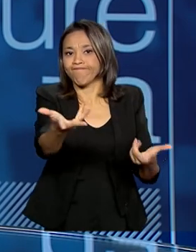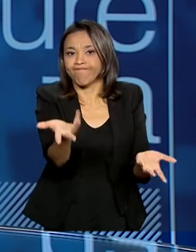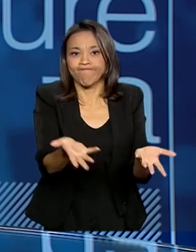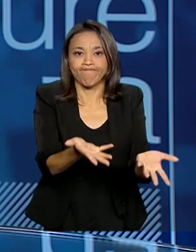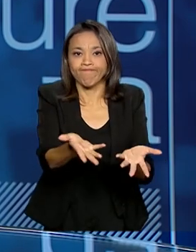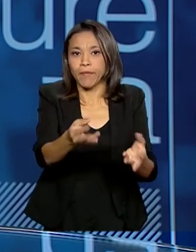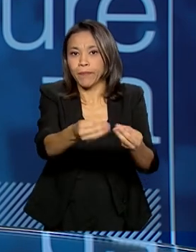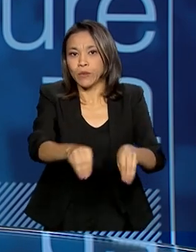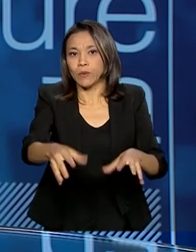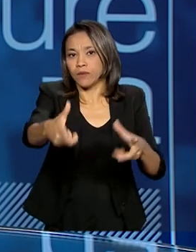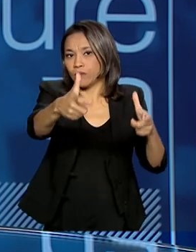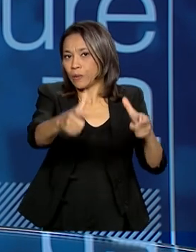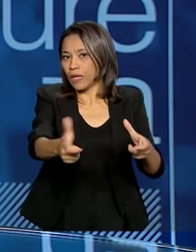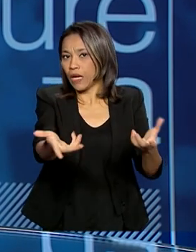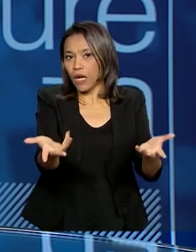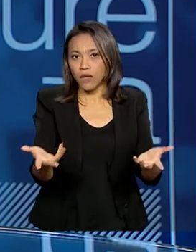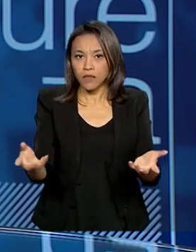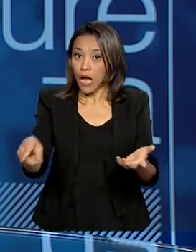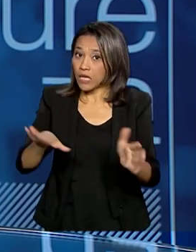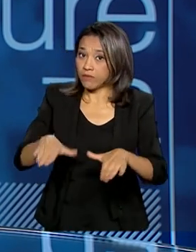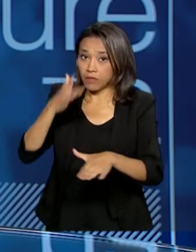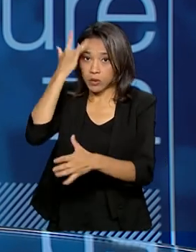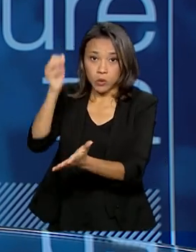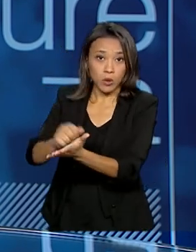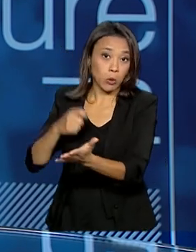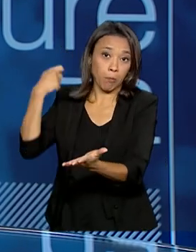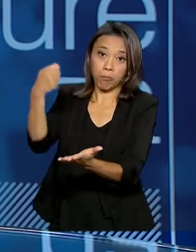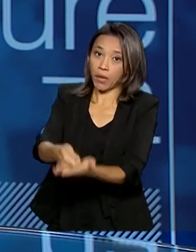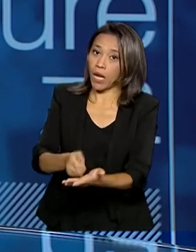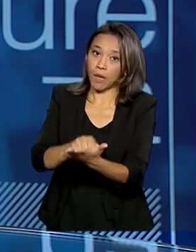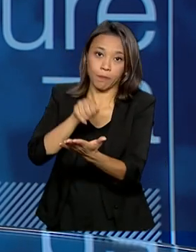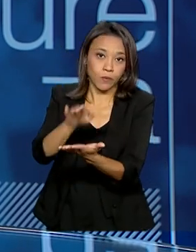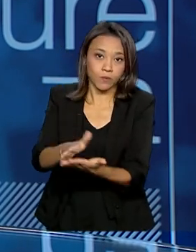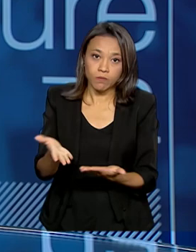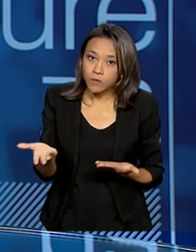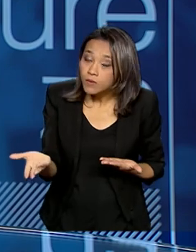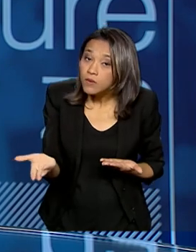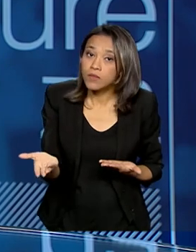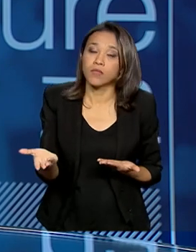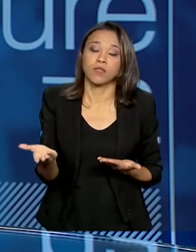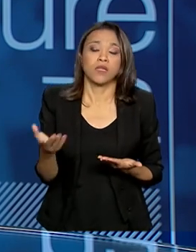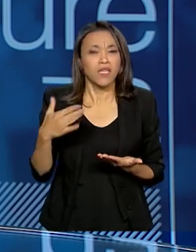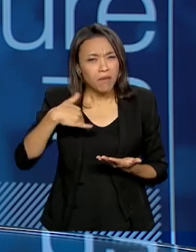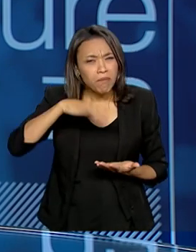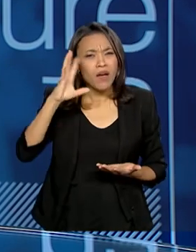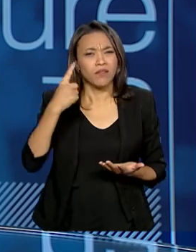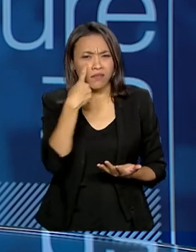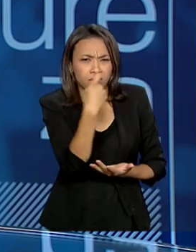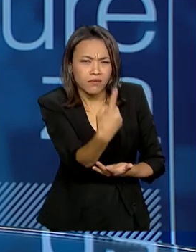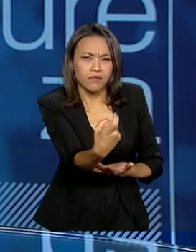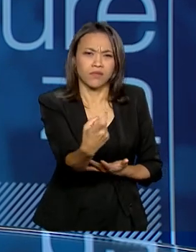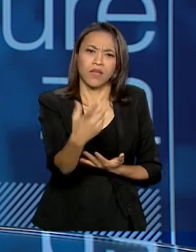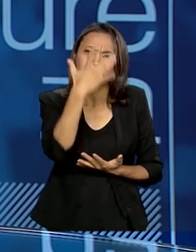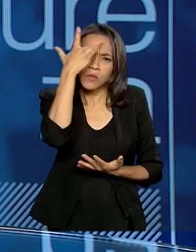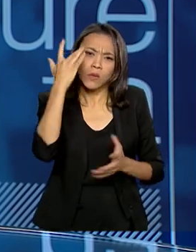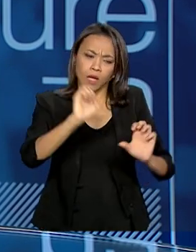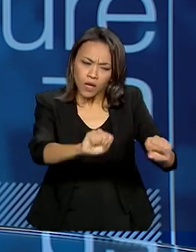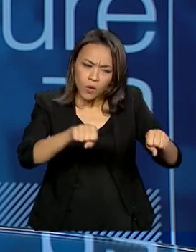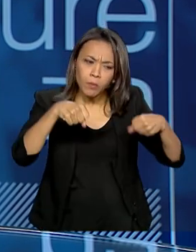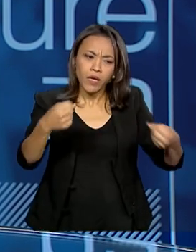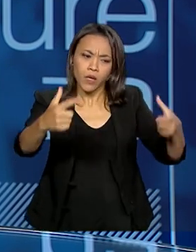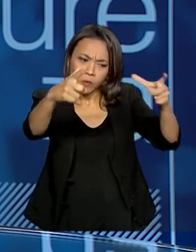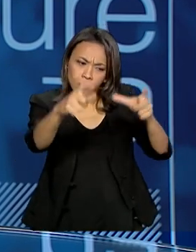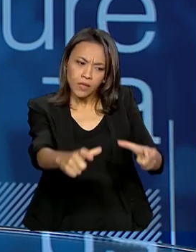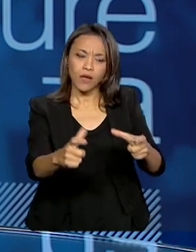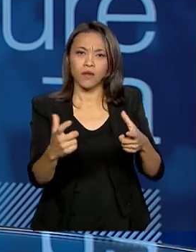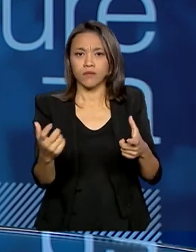paga aquela multa e é mais produtivo a pessoa recuperar o meio ambiente do que